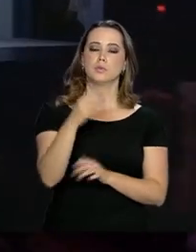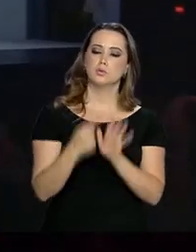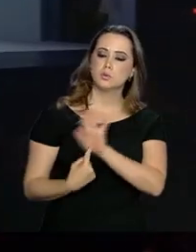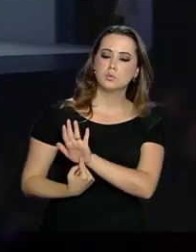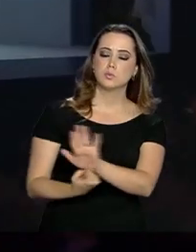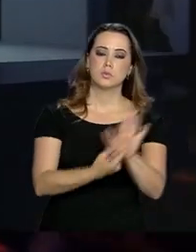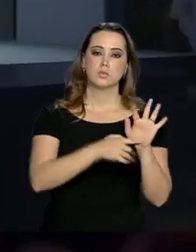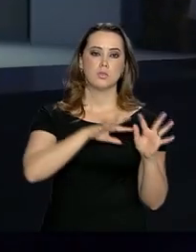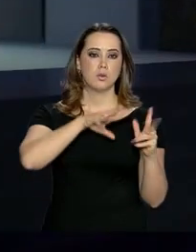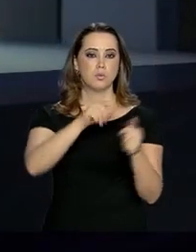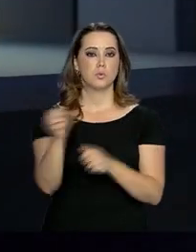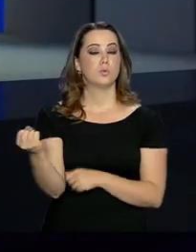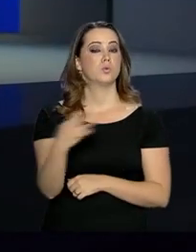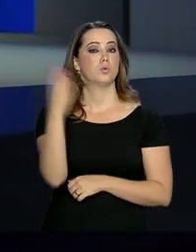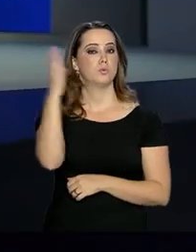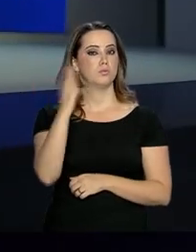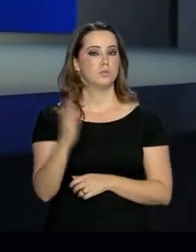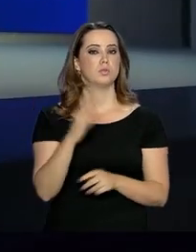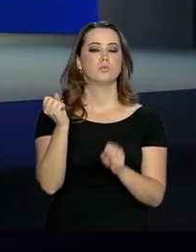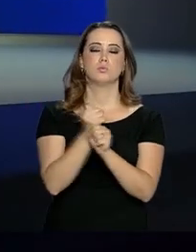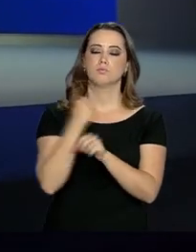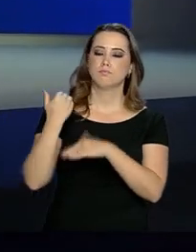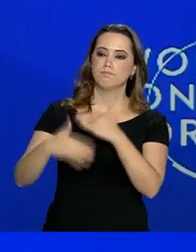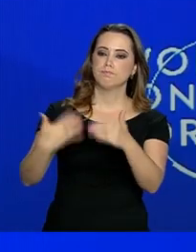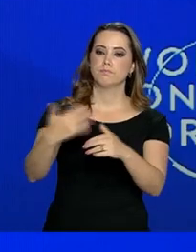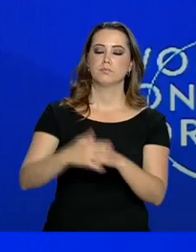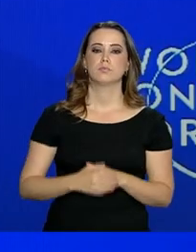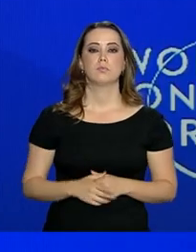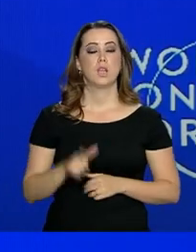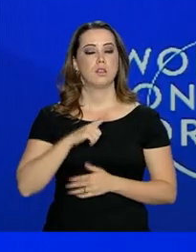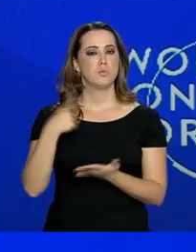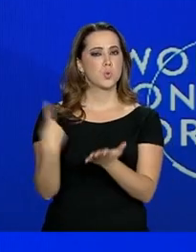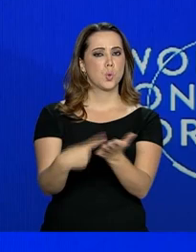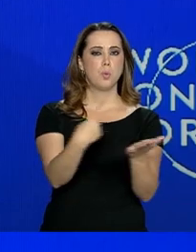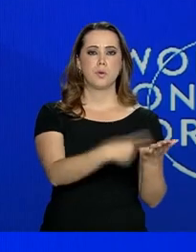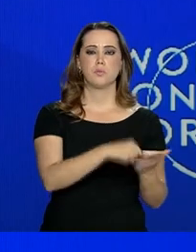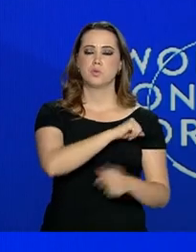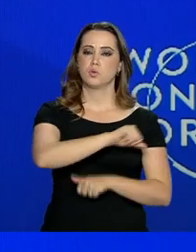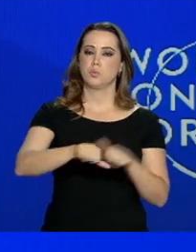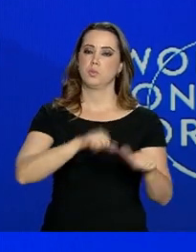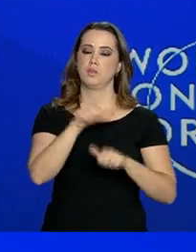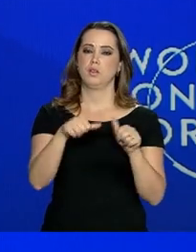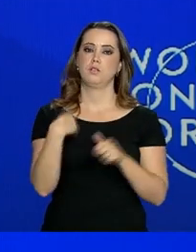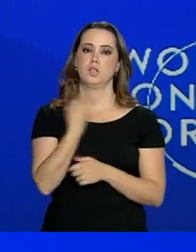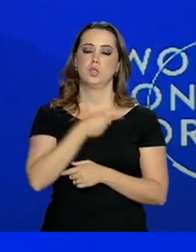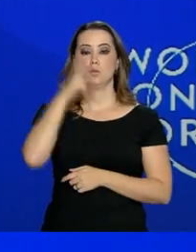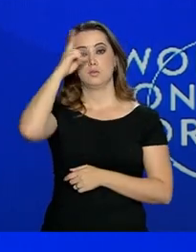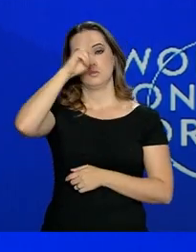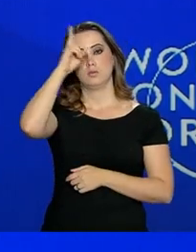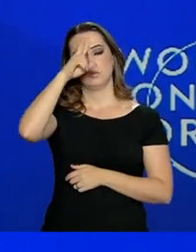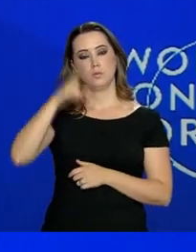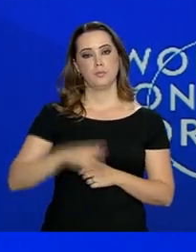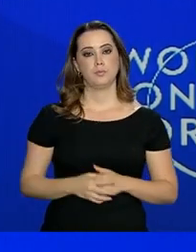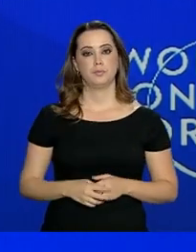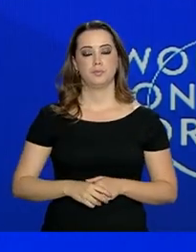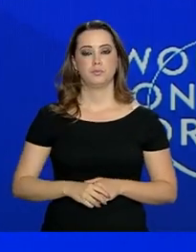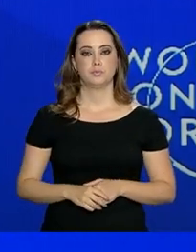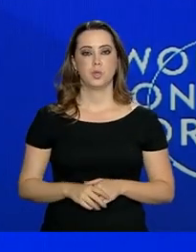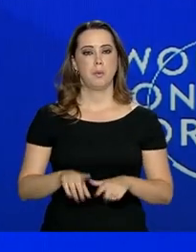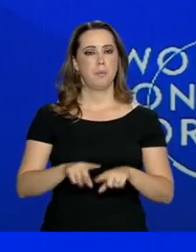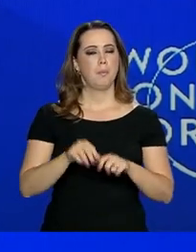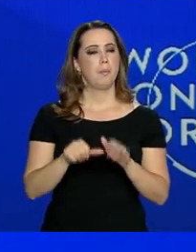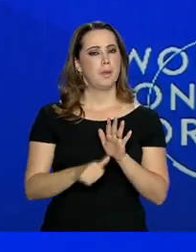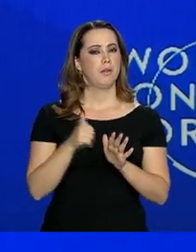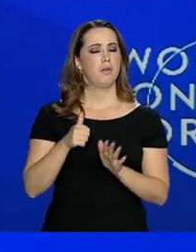mostrar ao mundo o novo Brasil que está sendo construído. Temos o compromisso de mudar a nossa história. Pela